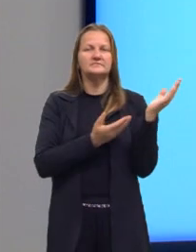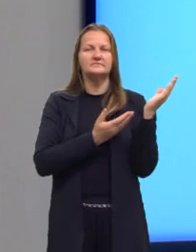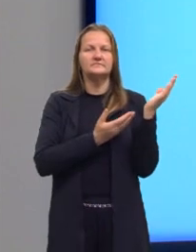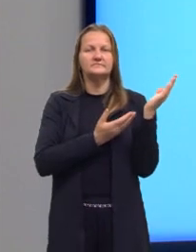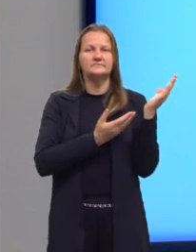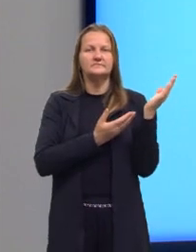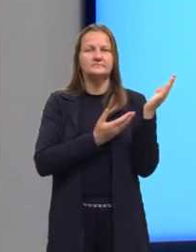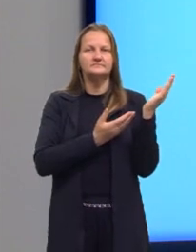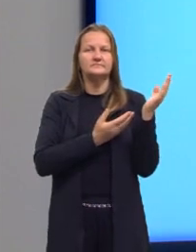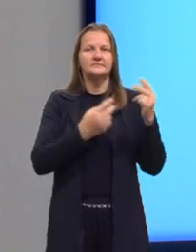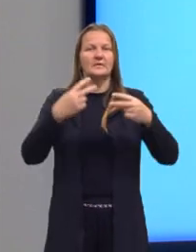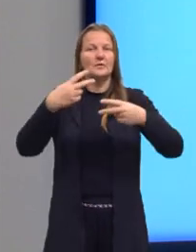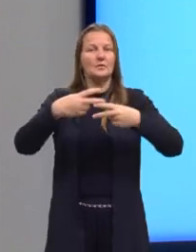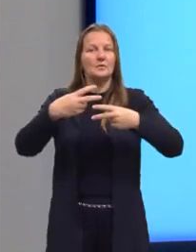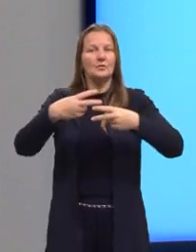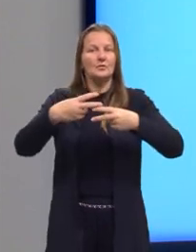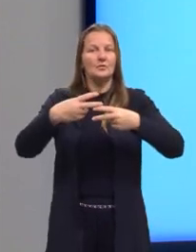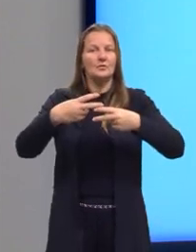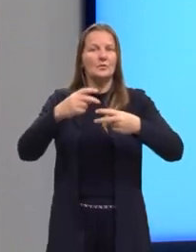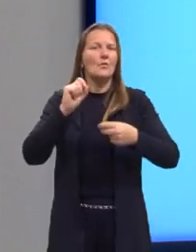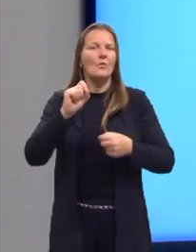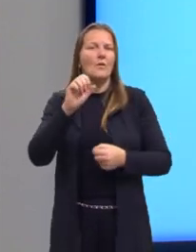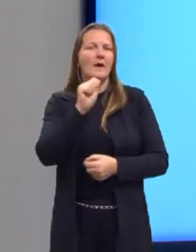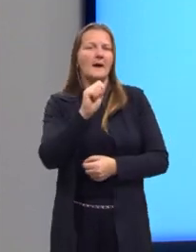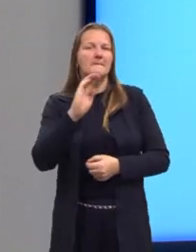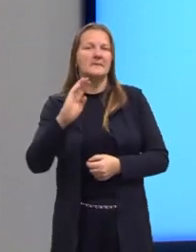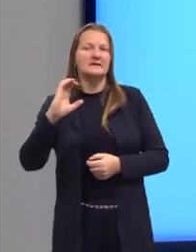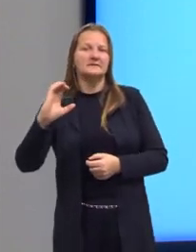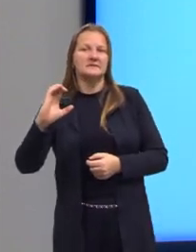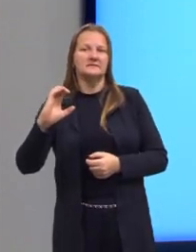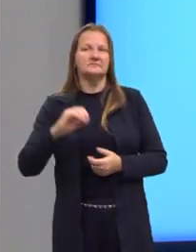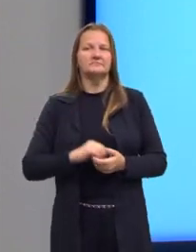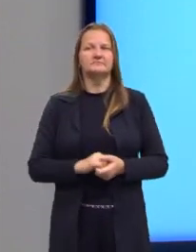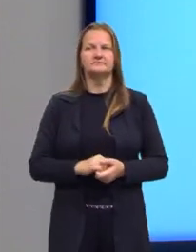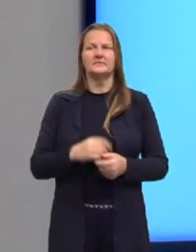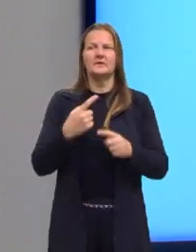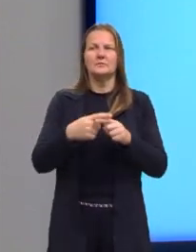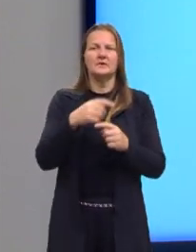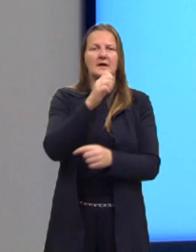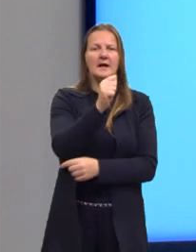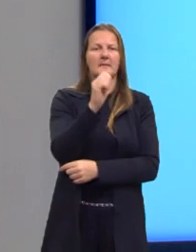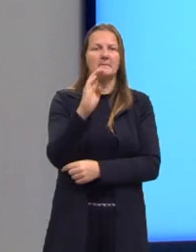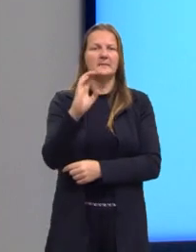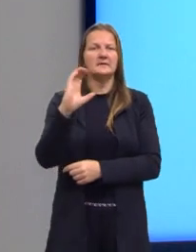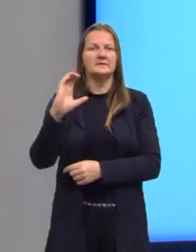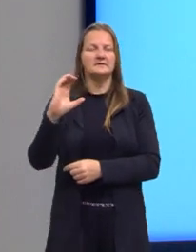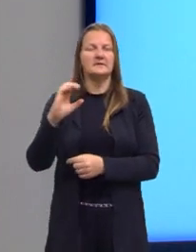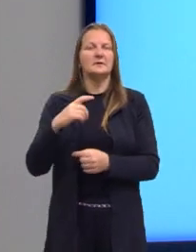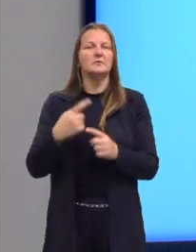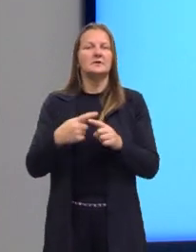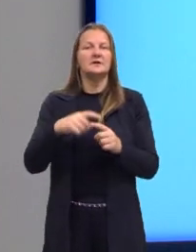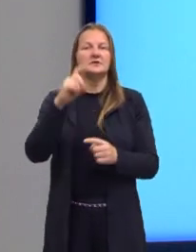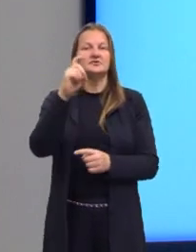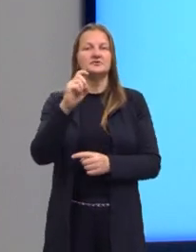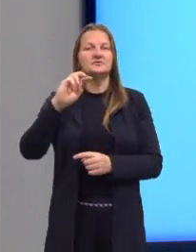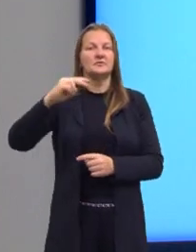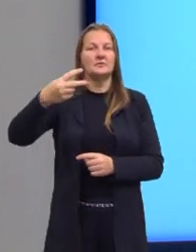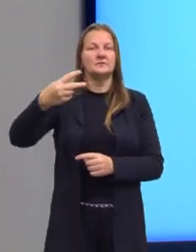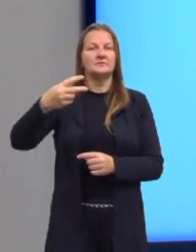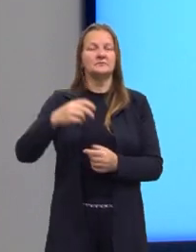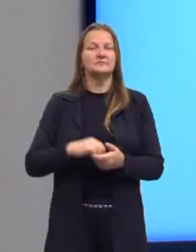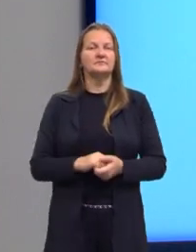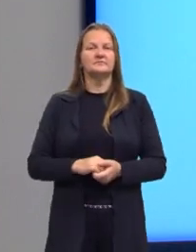determinar os coeficientes, quem é o A, o B e o C. Por que que eu tenho o A, B e C? Porque eu tenho o X ao quadrado, uma